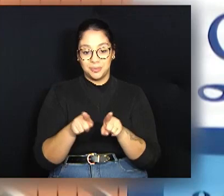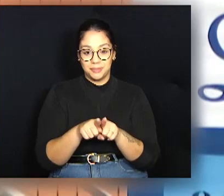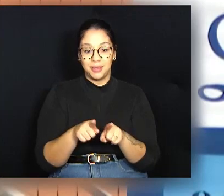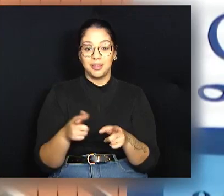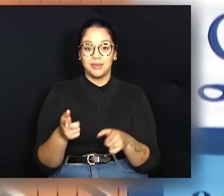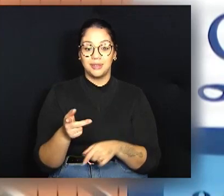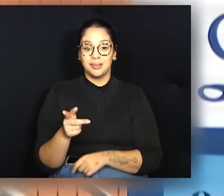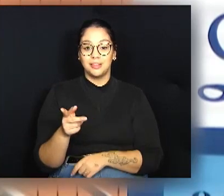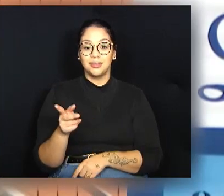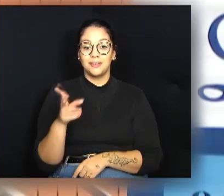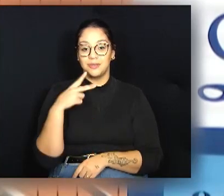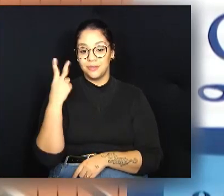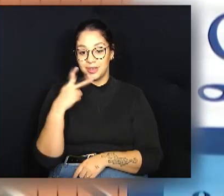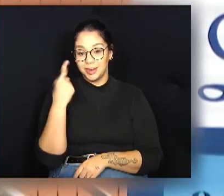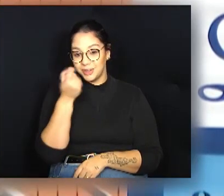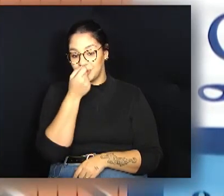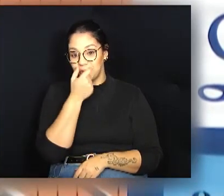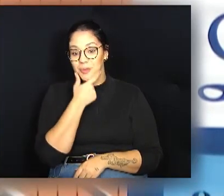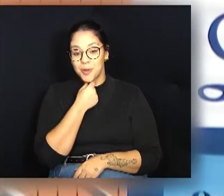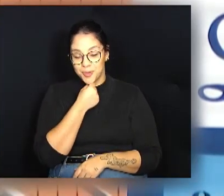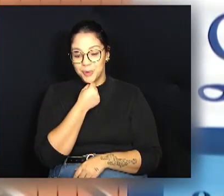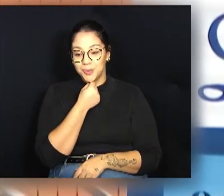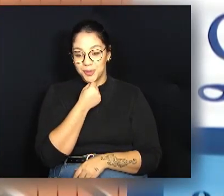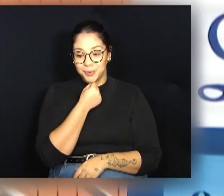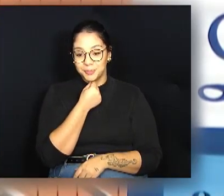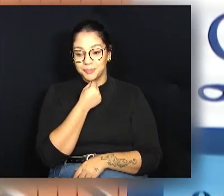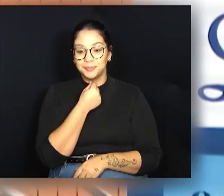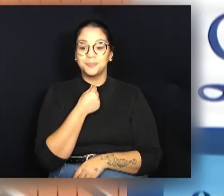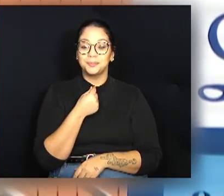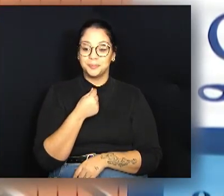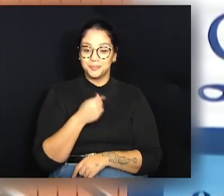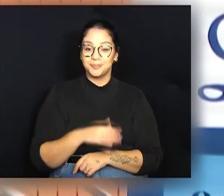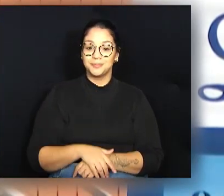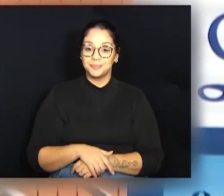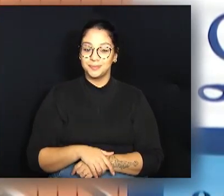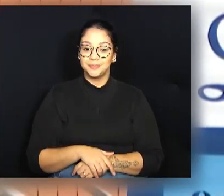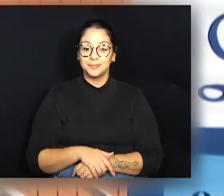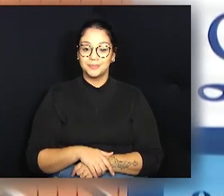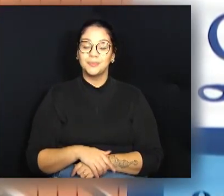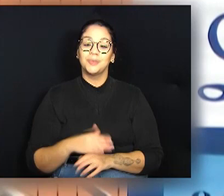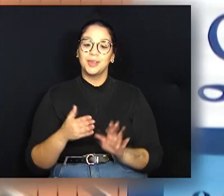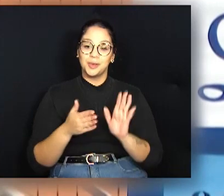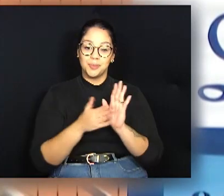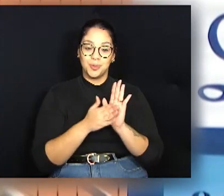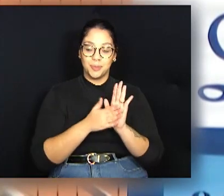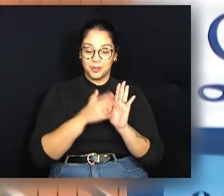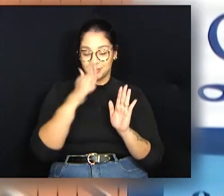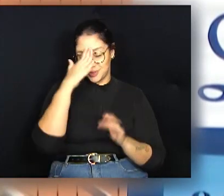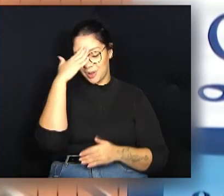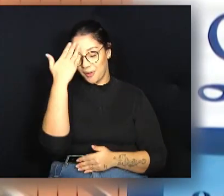o Excelentíssimo Senhor Vereador Marrom Cunha por esta homenagem tão